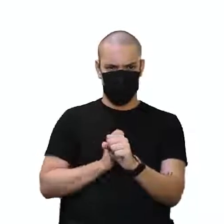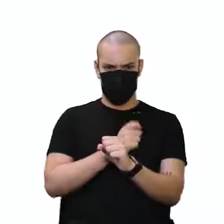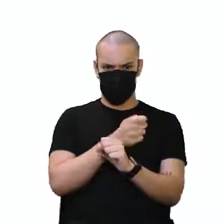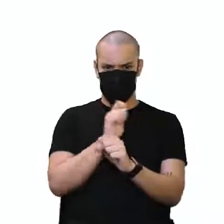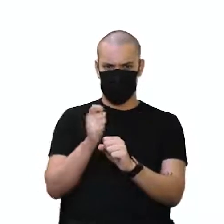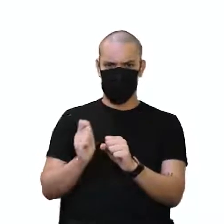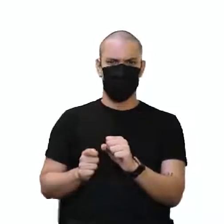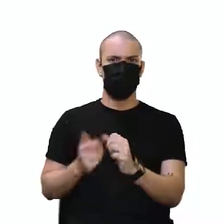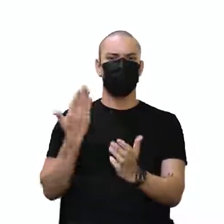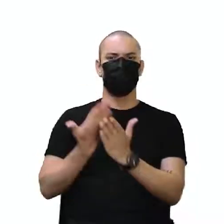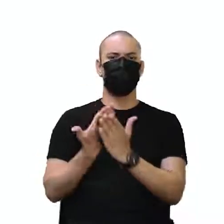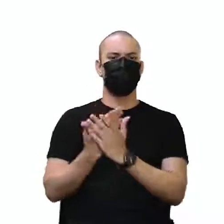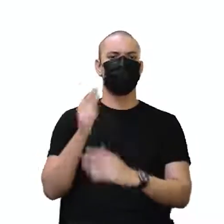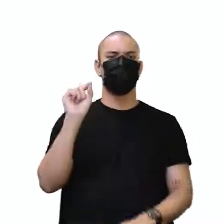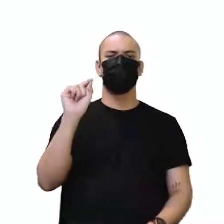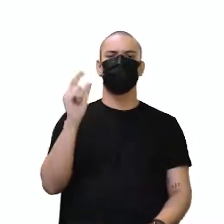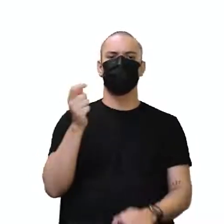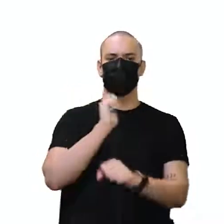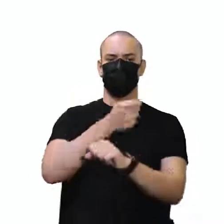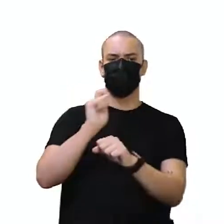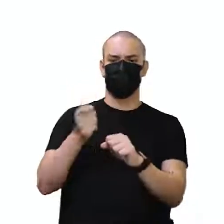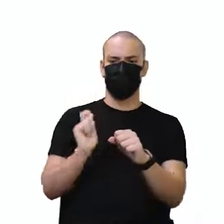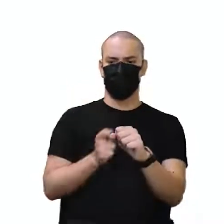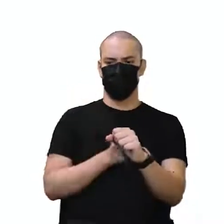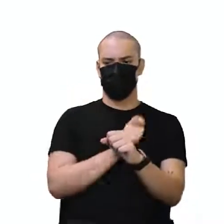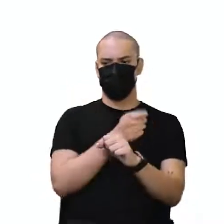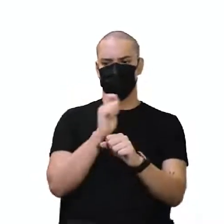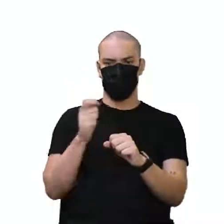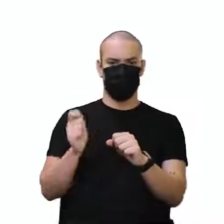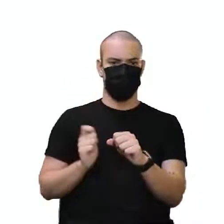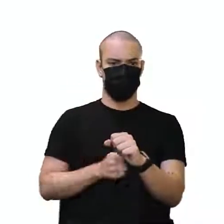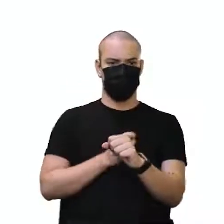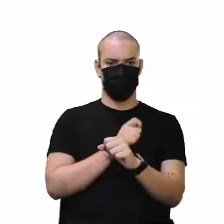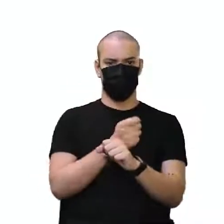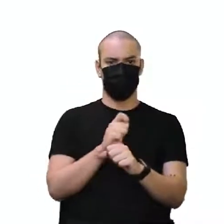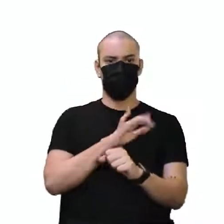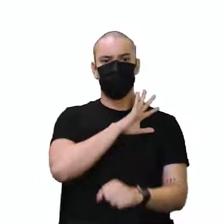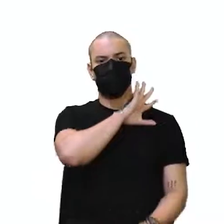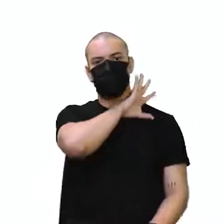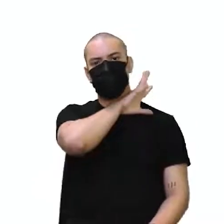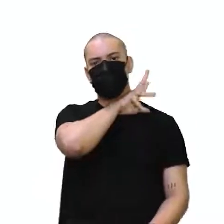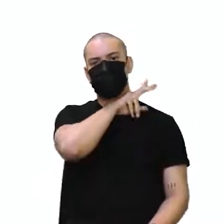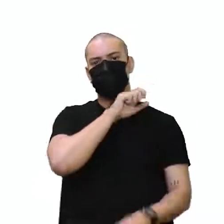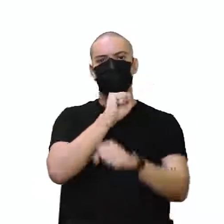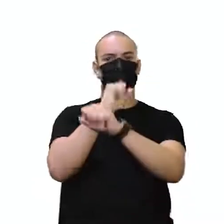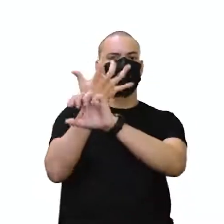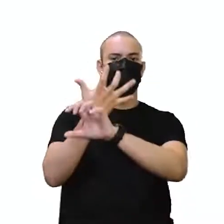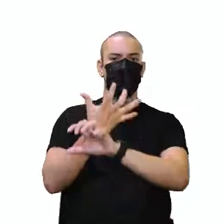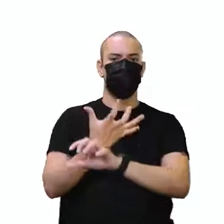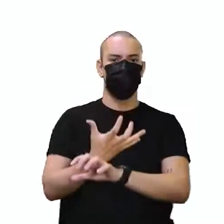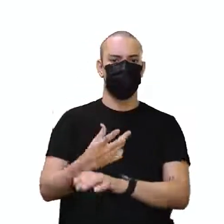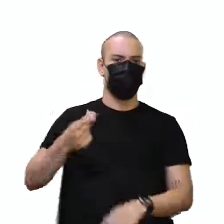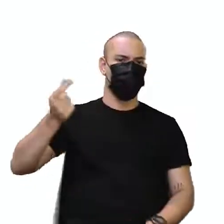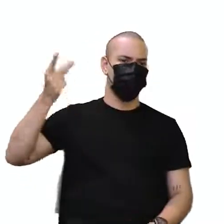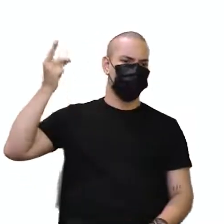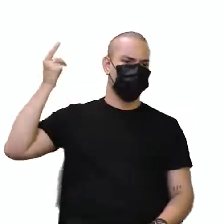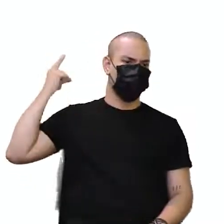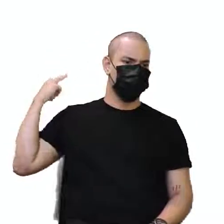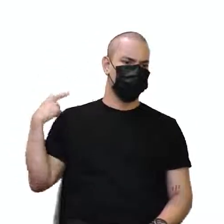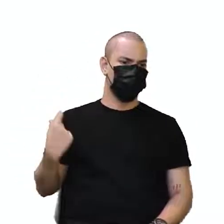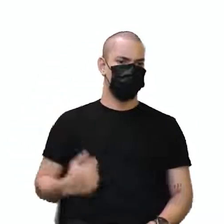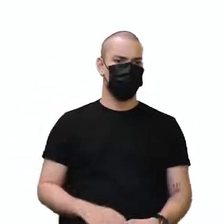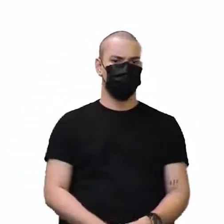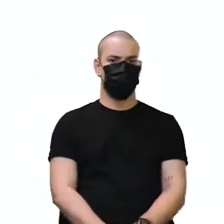paleontologia estuda mesmo? Paleontologia, estuda aí os animais. Os fósseis, né? Os fósseis, né? Os animais passados aí.